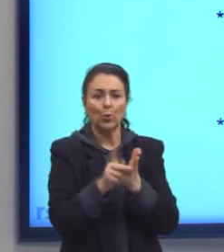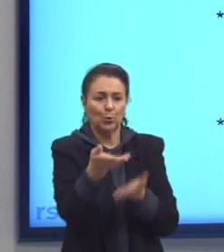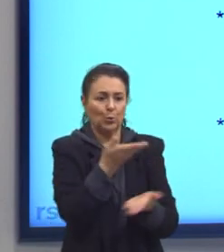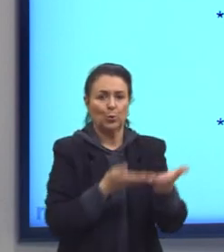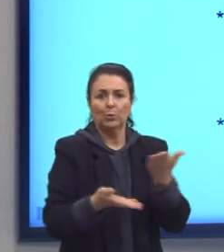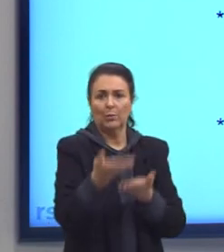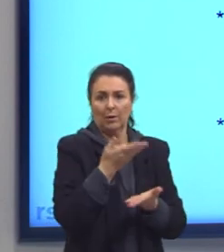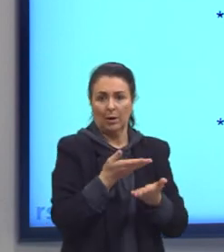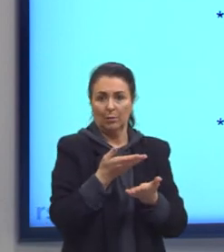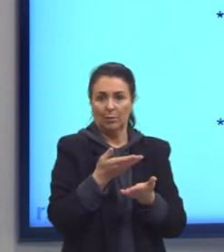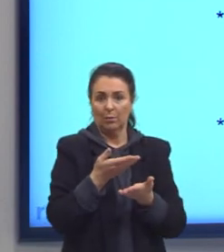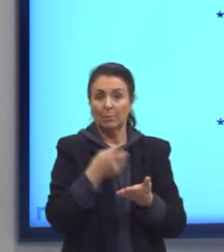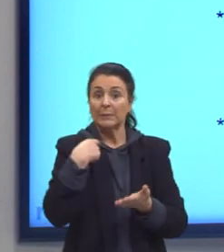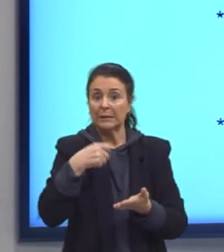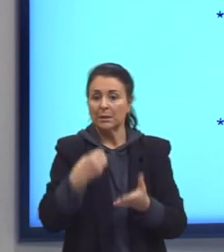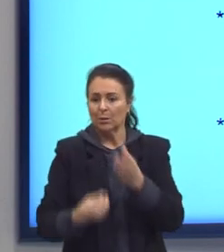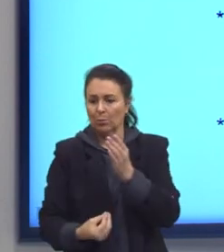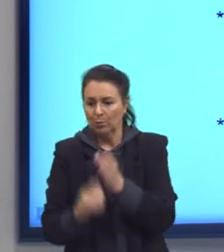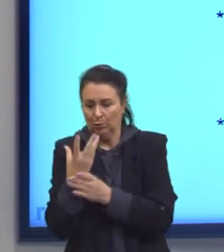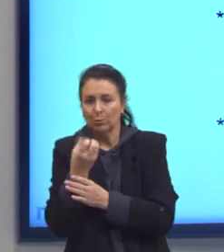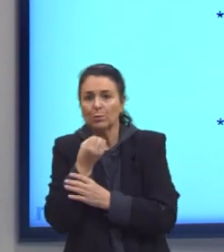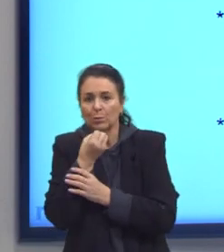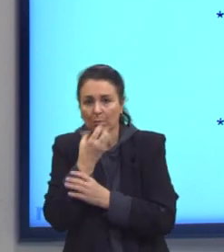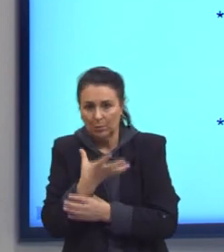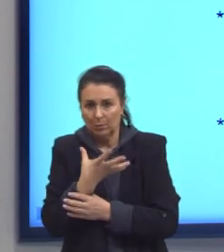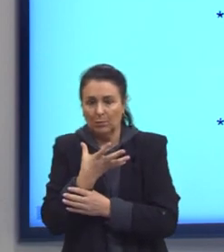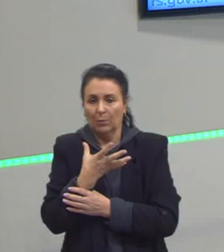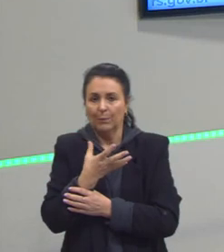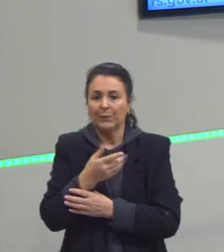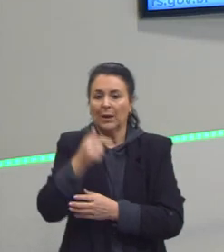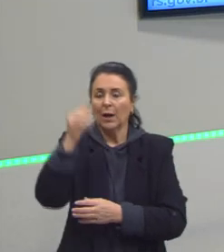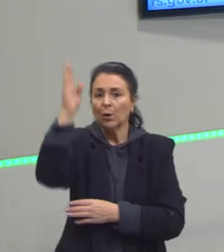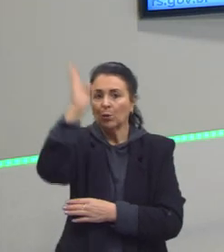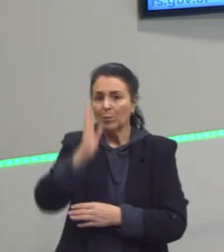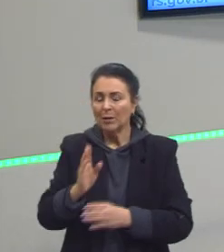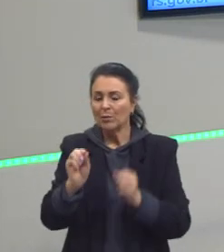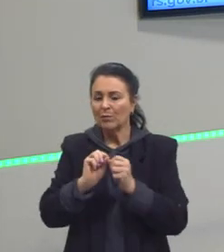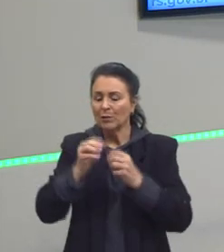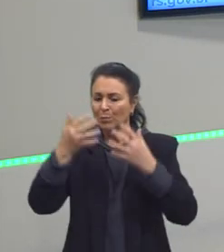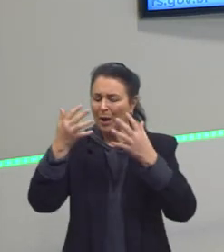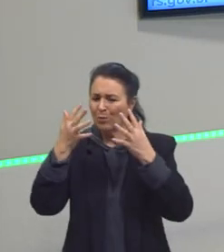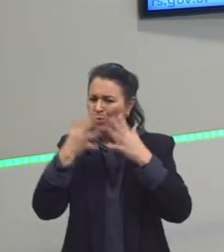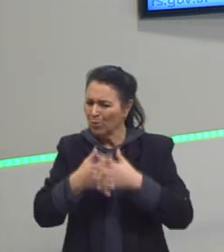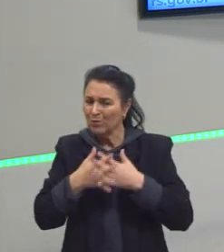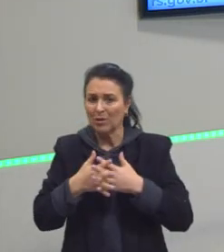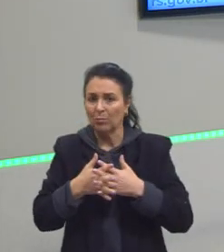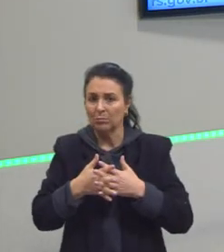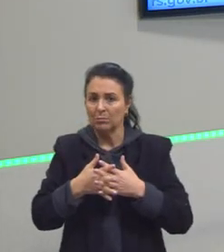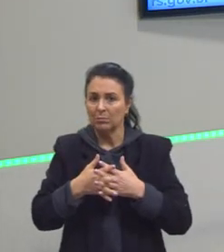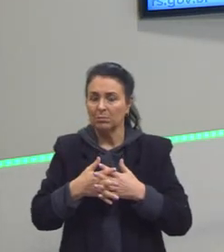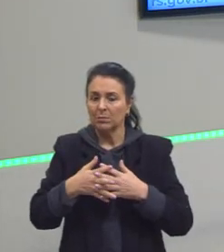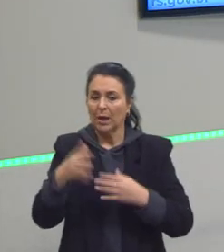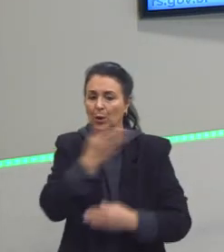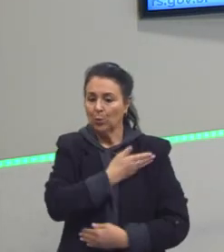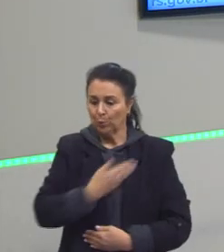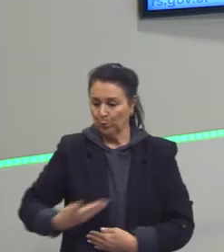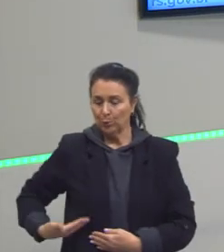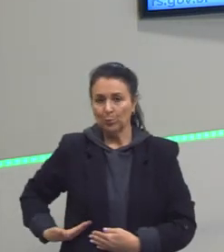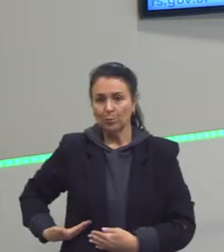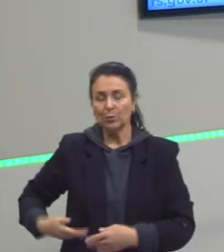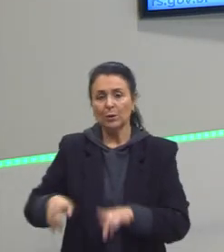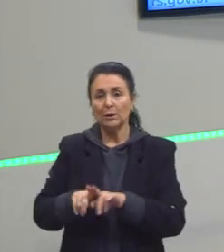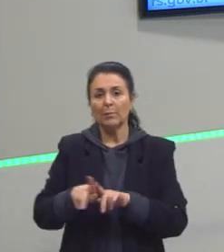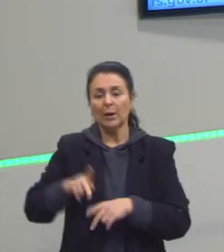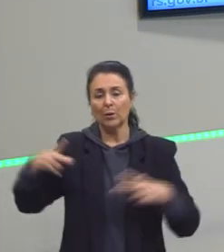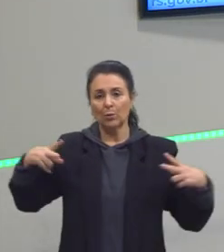o seu produto seja bom. Então, no Brasil tem essa confusão entre o público e privado que vem lá do engenho,